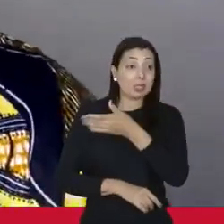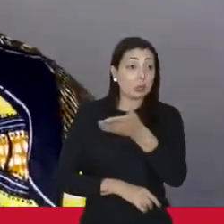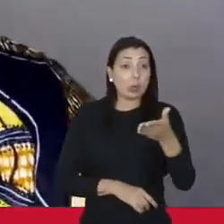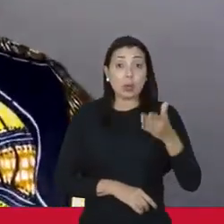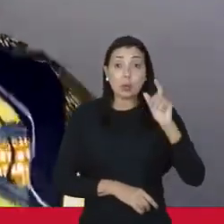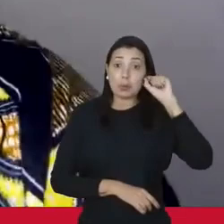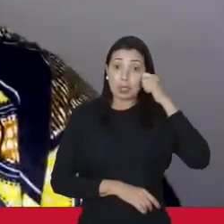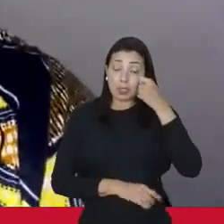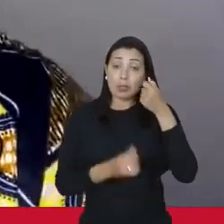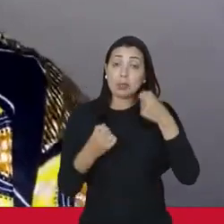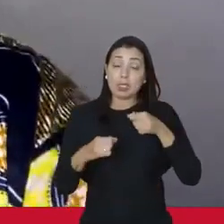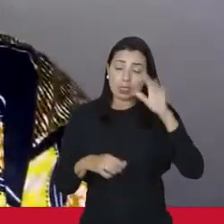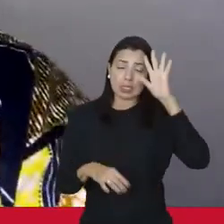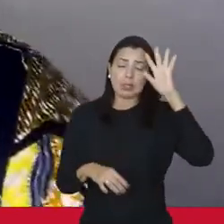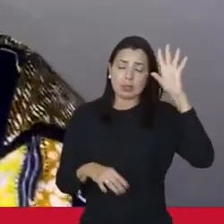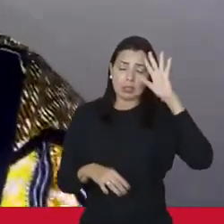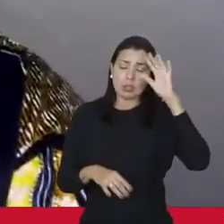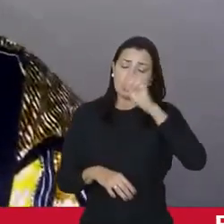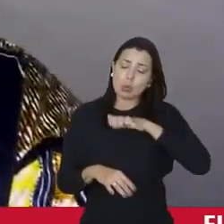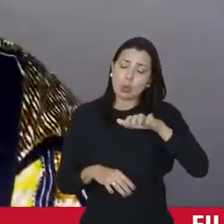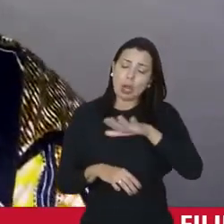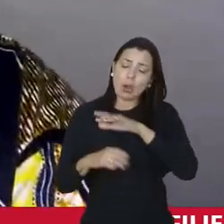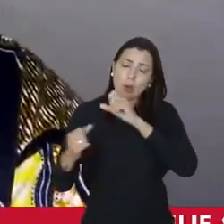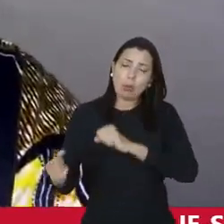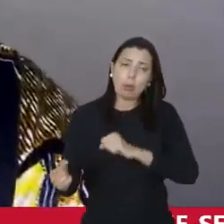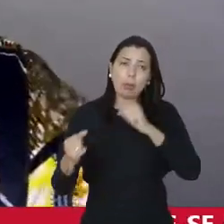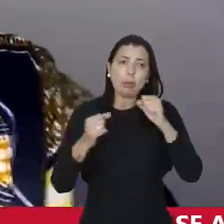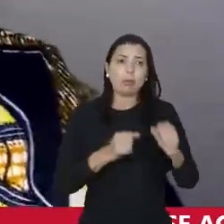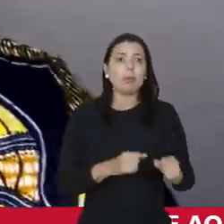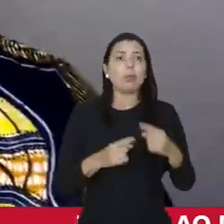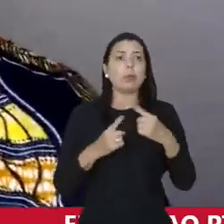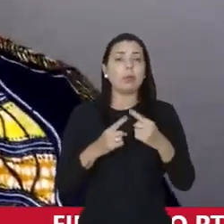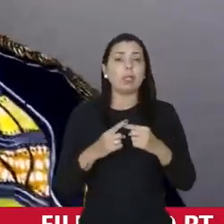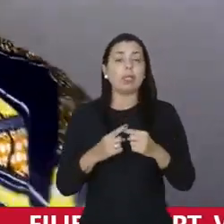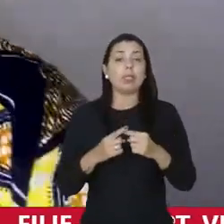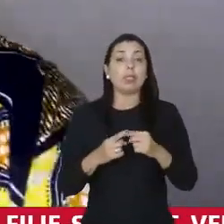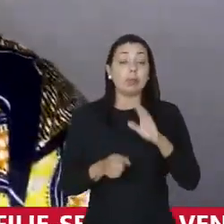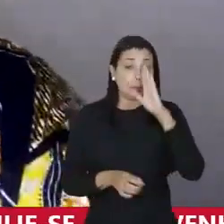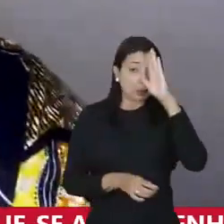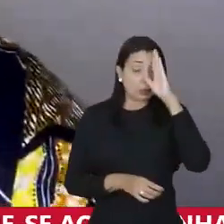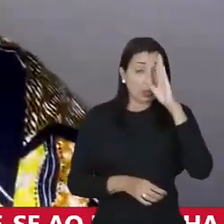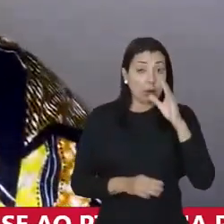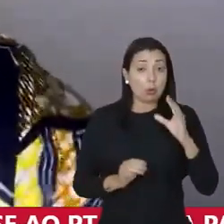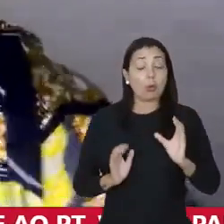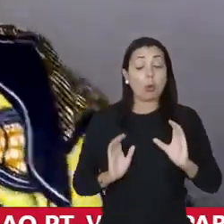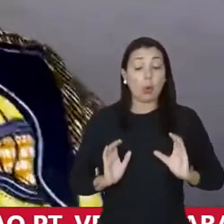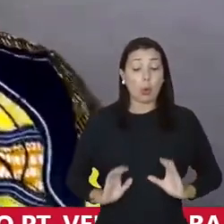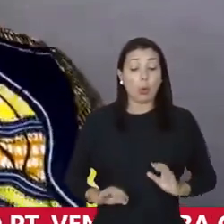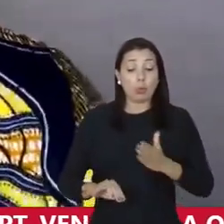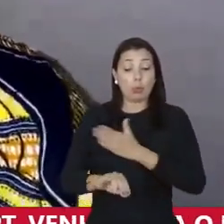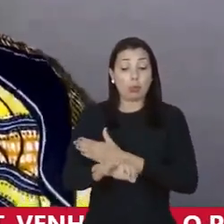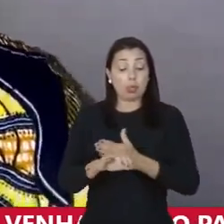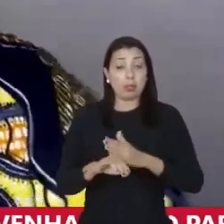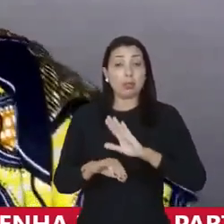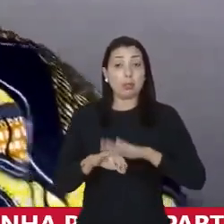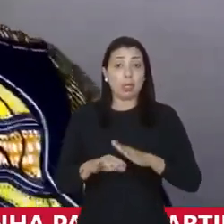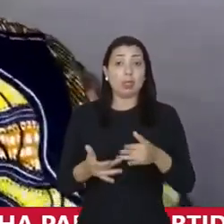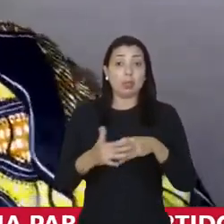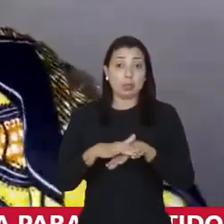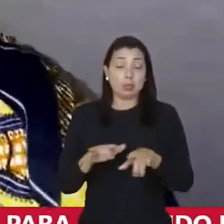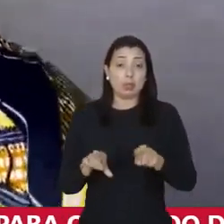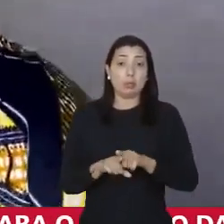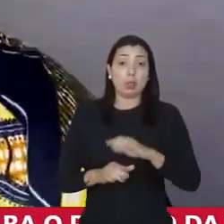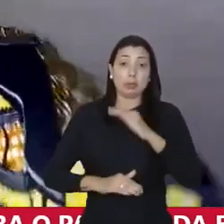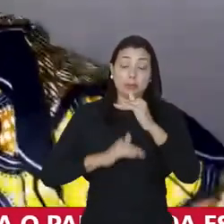E a gente precisa refletir isso nos espaços de poder. Porque a predominância de corpos brancos por mais que inclusive sejam